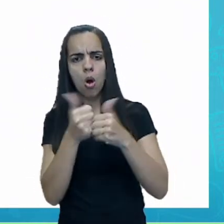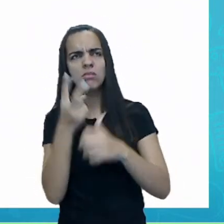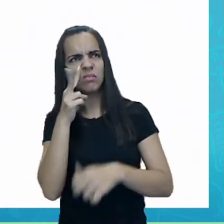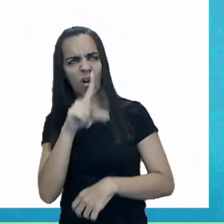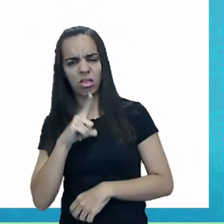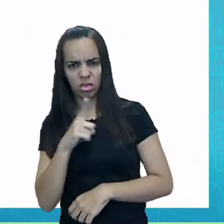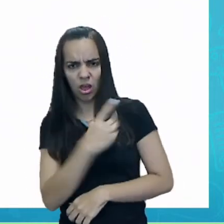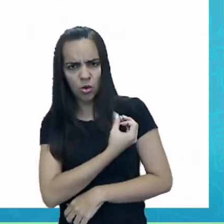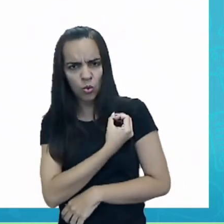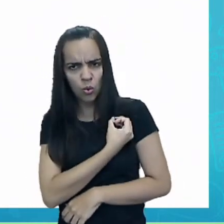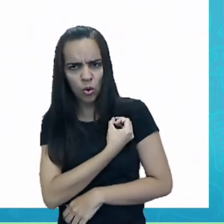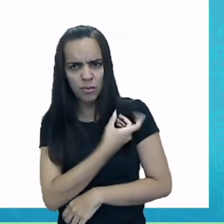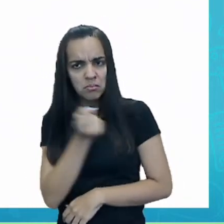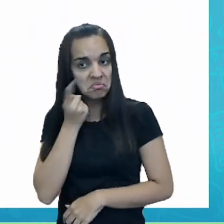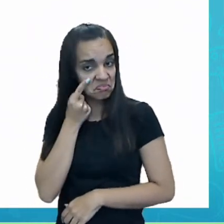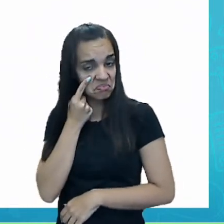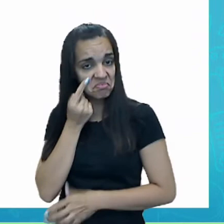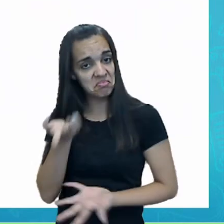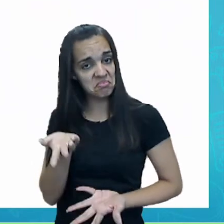numerais? Vamos ver?